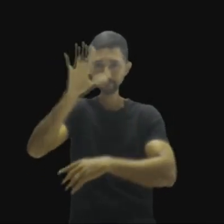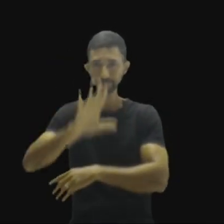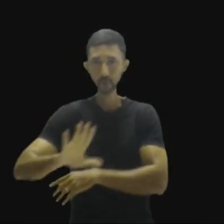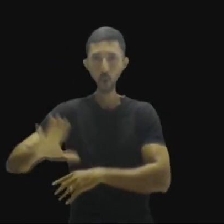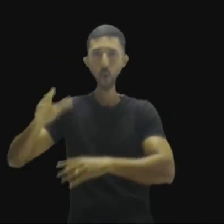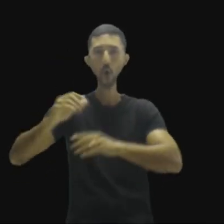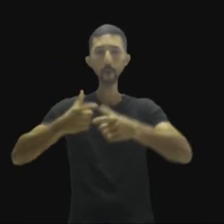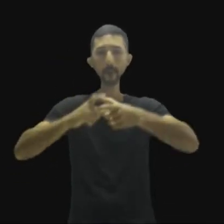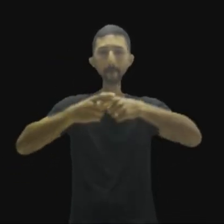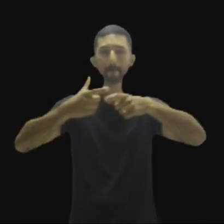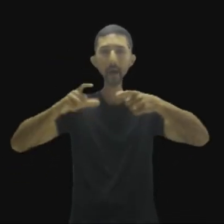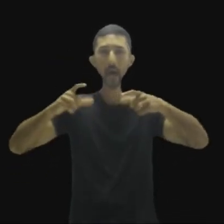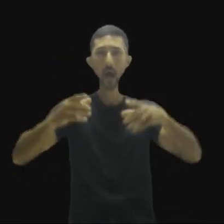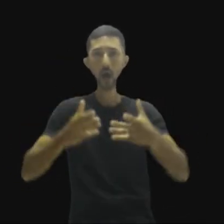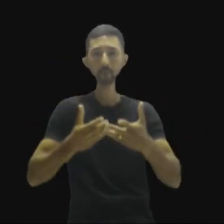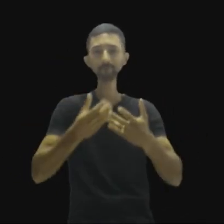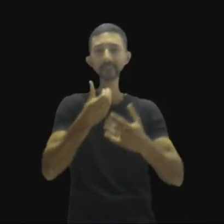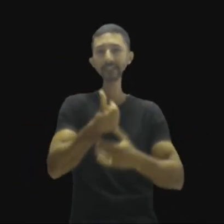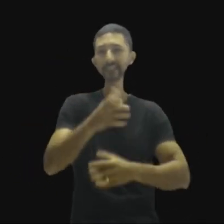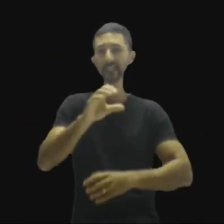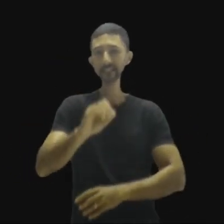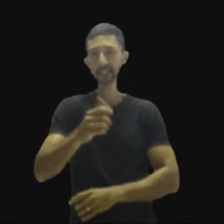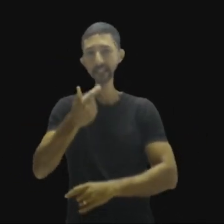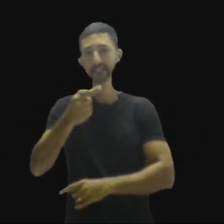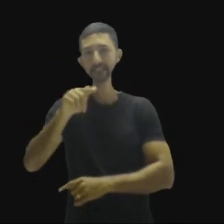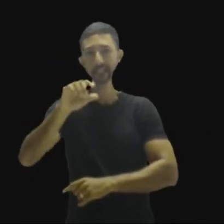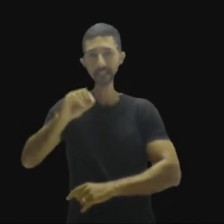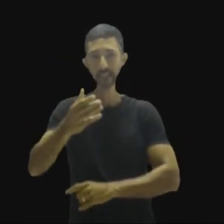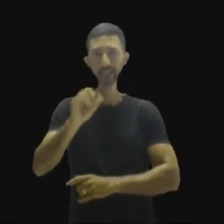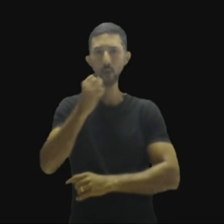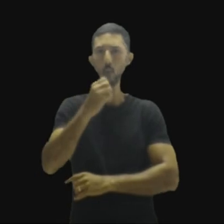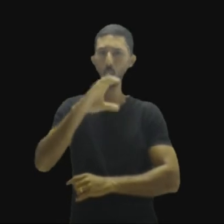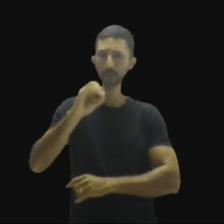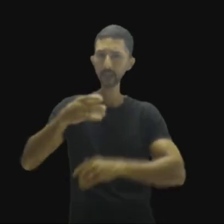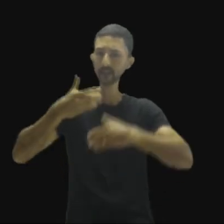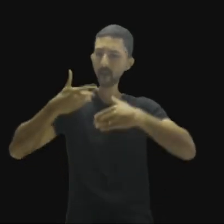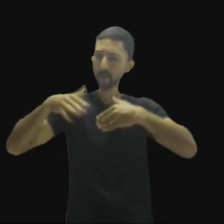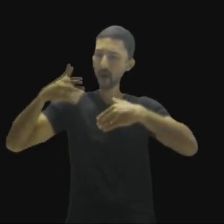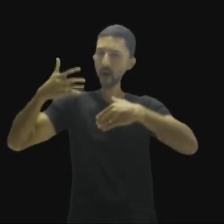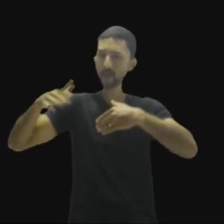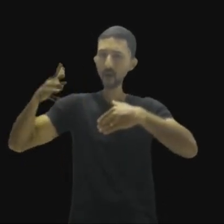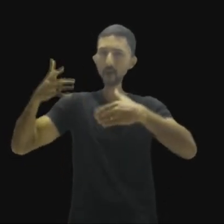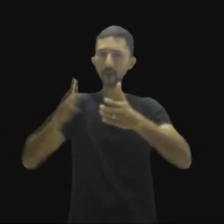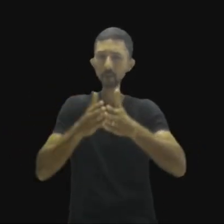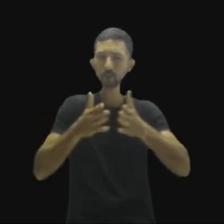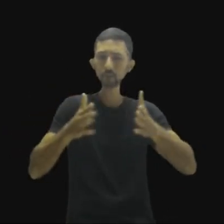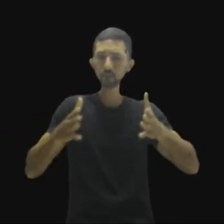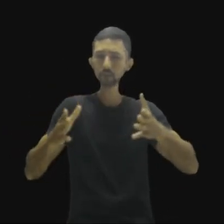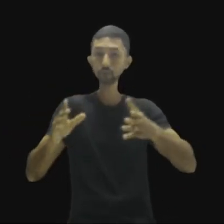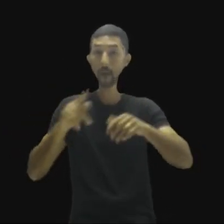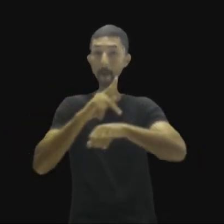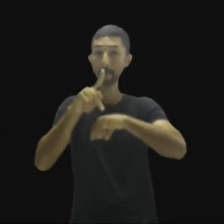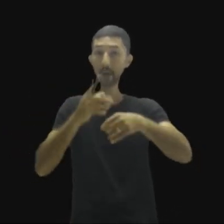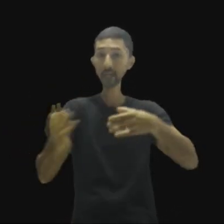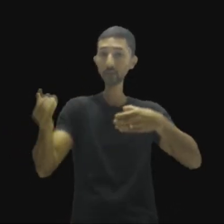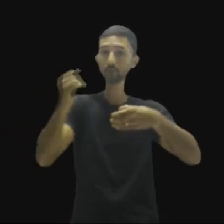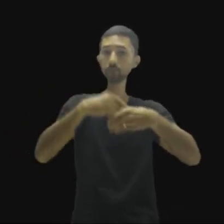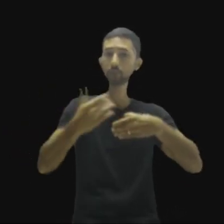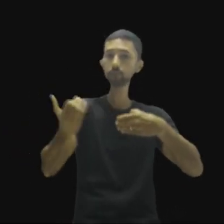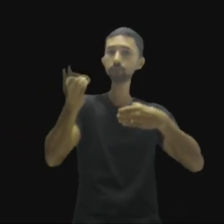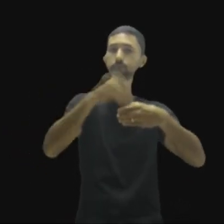começa a crescer década de 60, 70, 80, mais e mais integrantes, e em